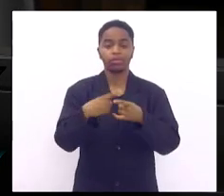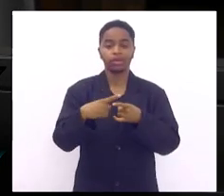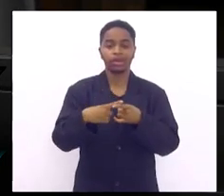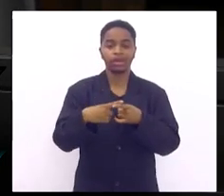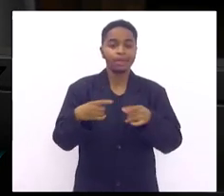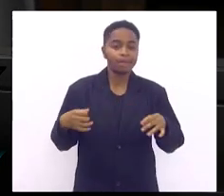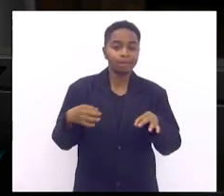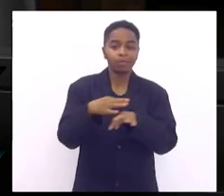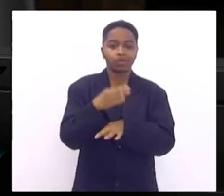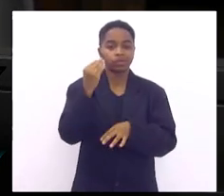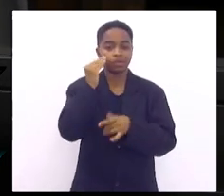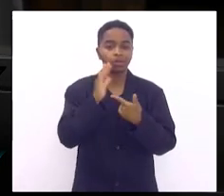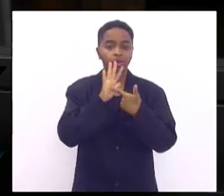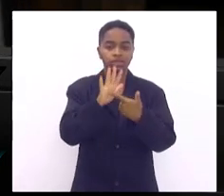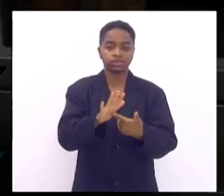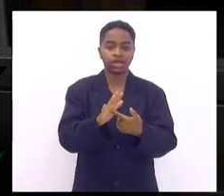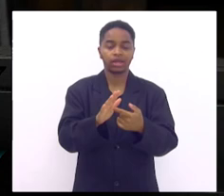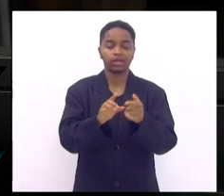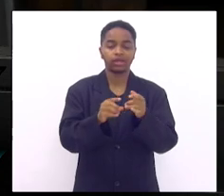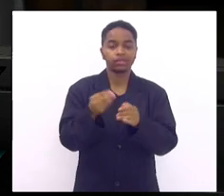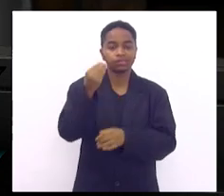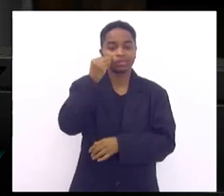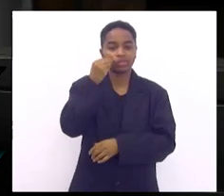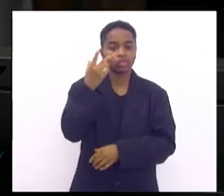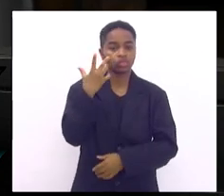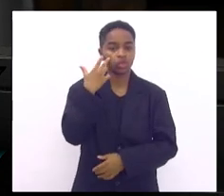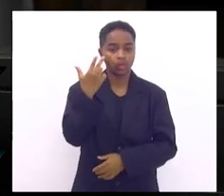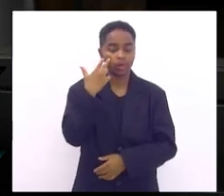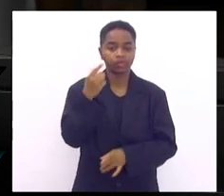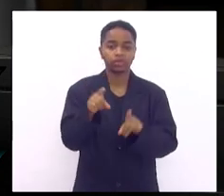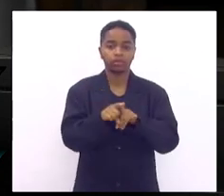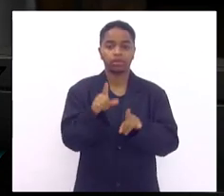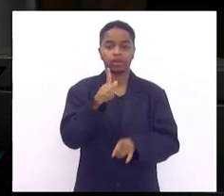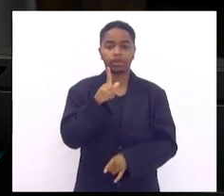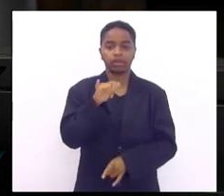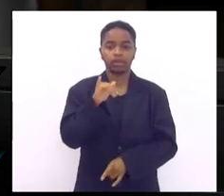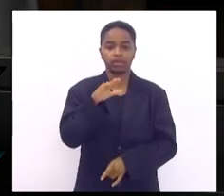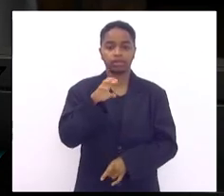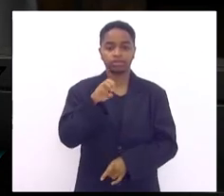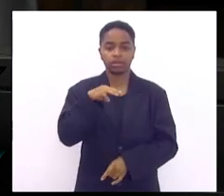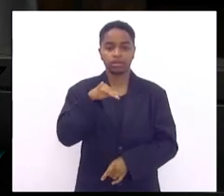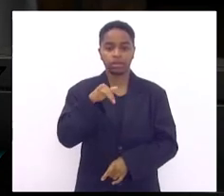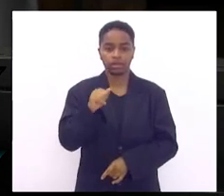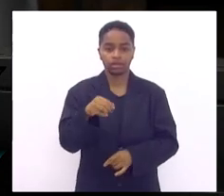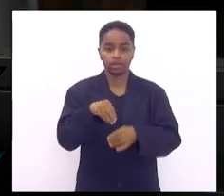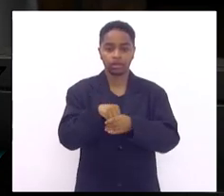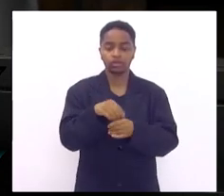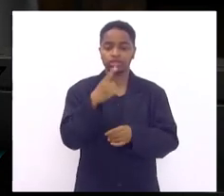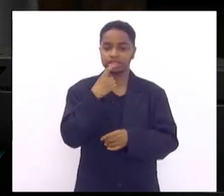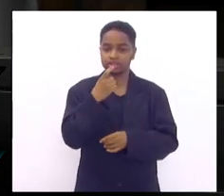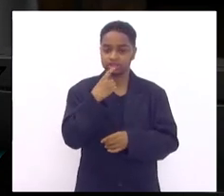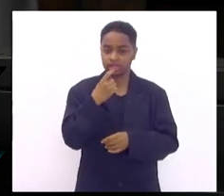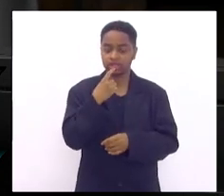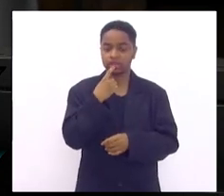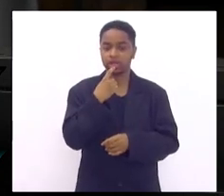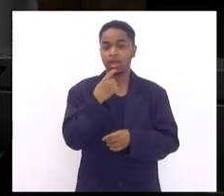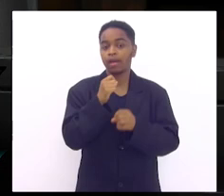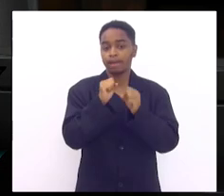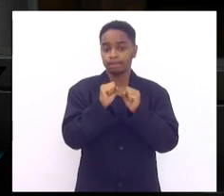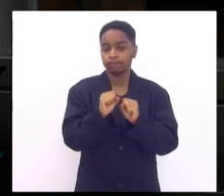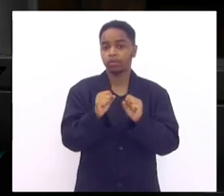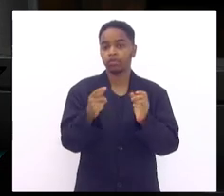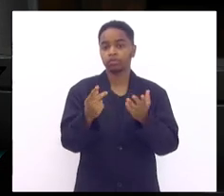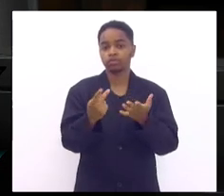não é assim e a glicemia a glicemia dosada no sangue isoladamente ela pode dar